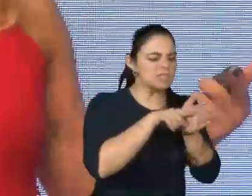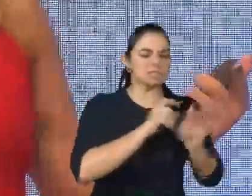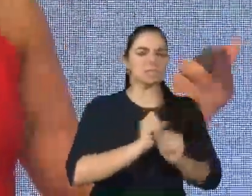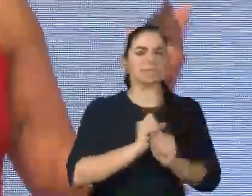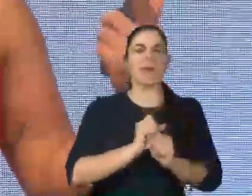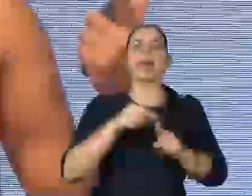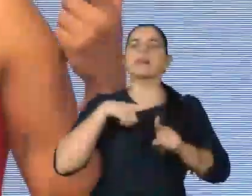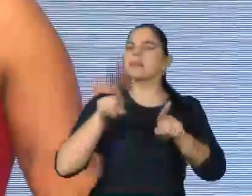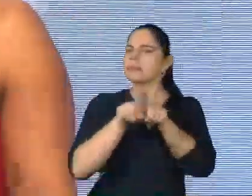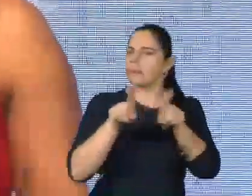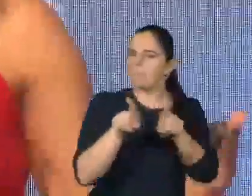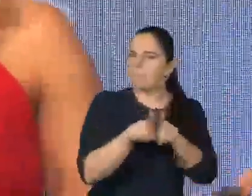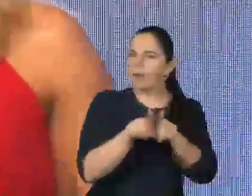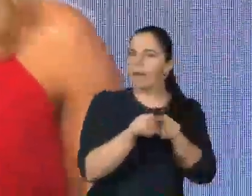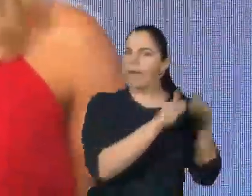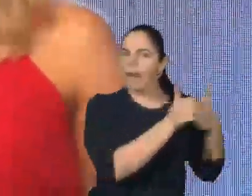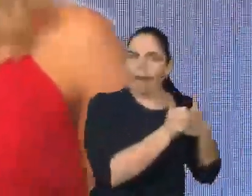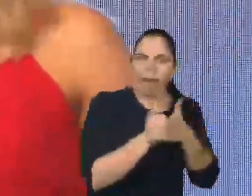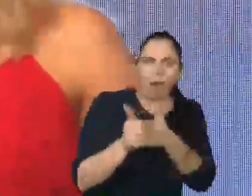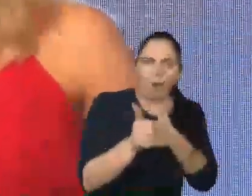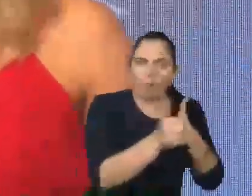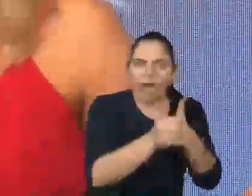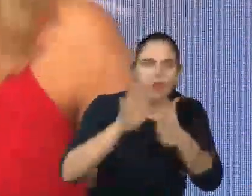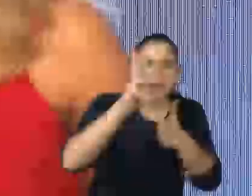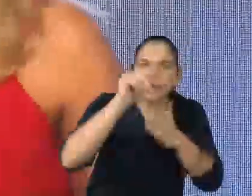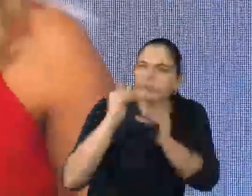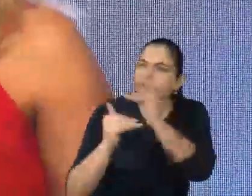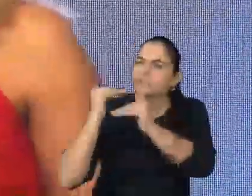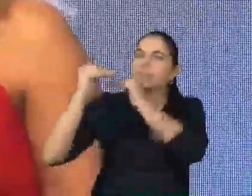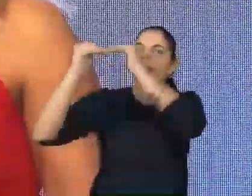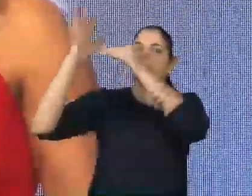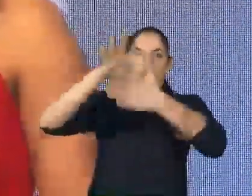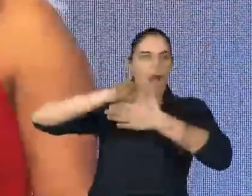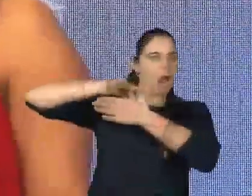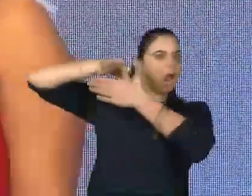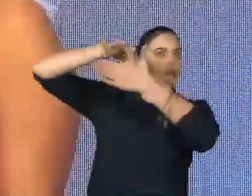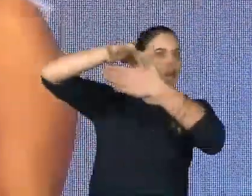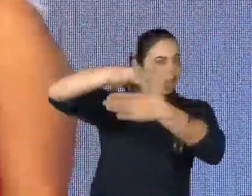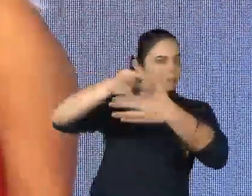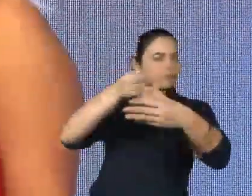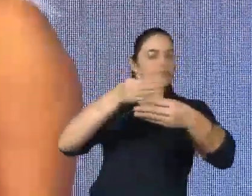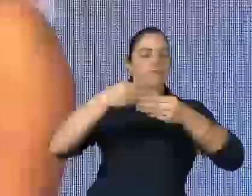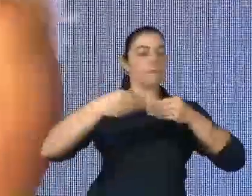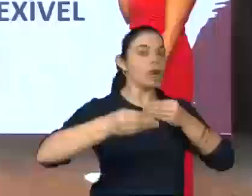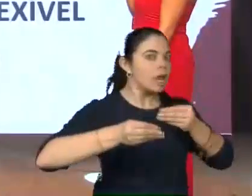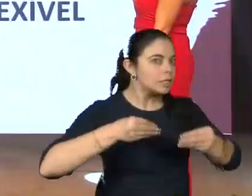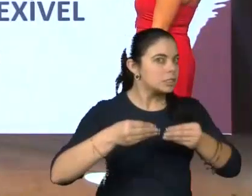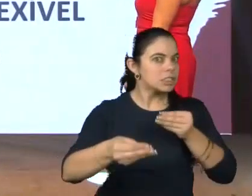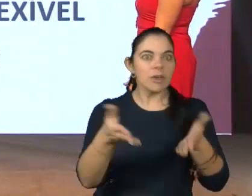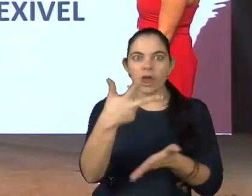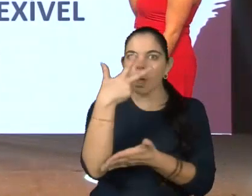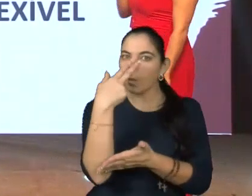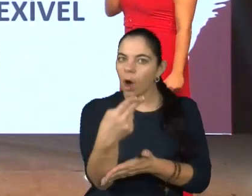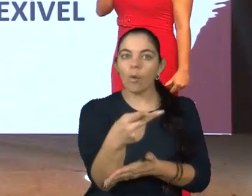ele é um professor que acompanha a maré do desenvolvimento, ele é líder, ele é flexível, como diz o Alex